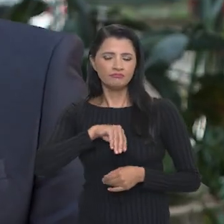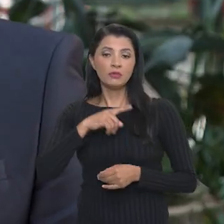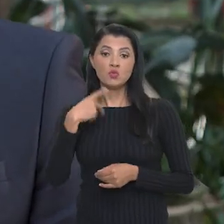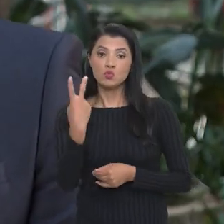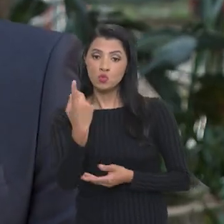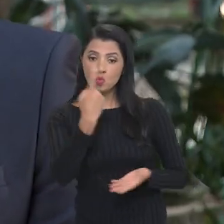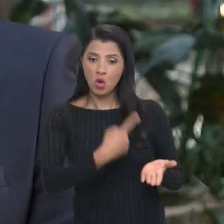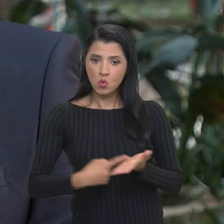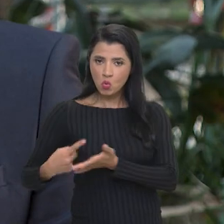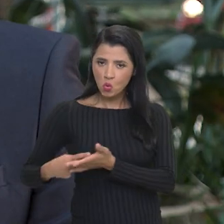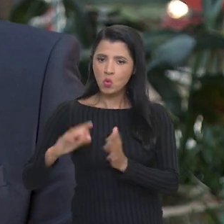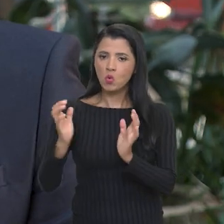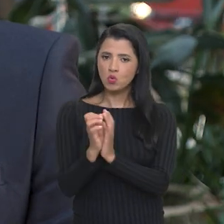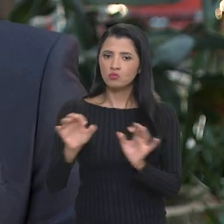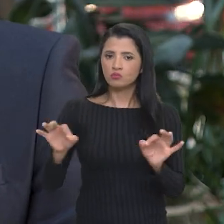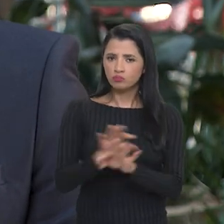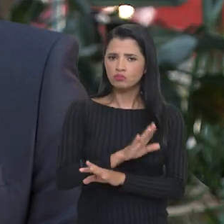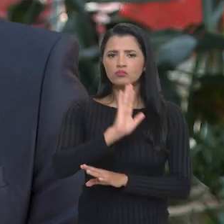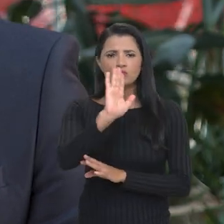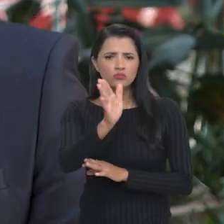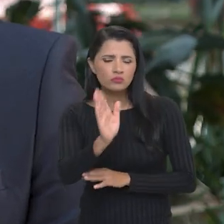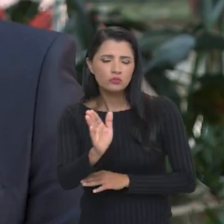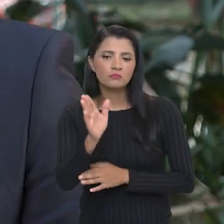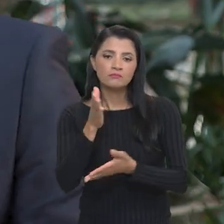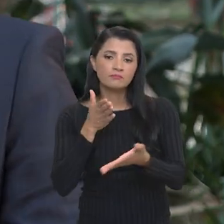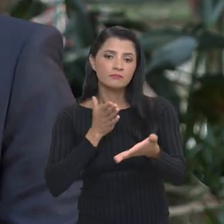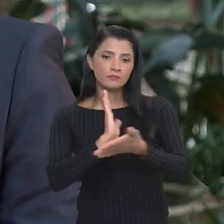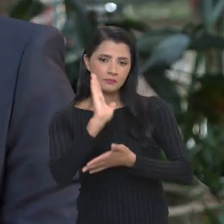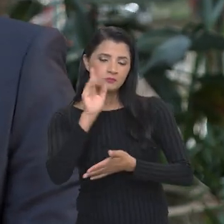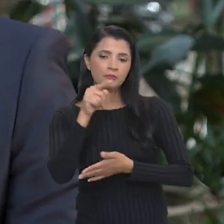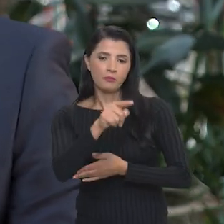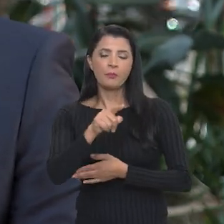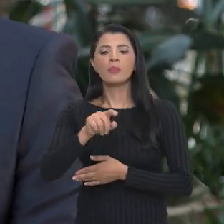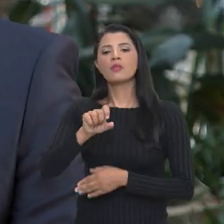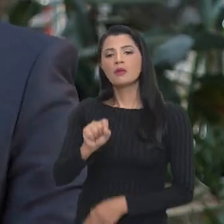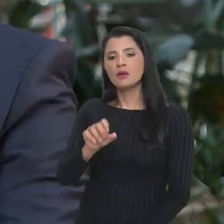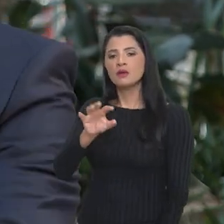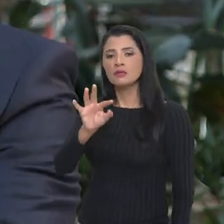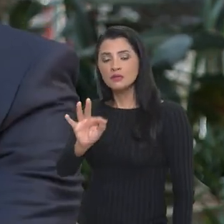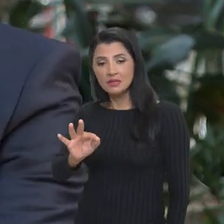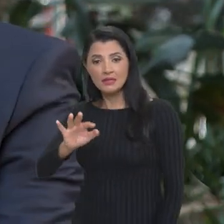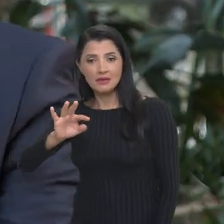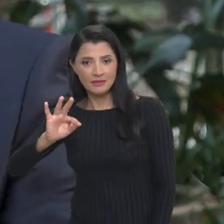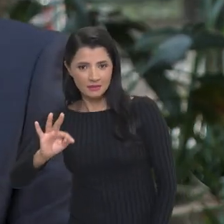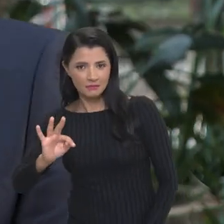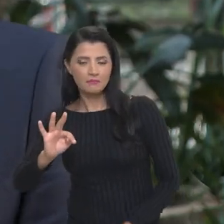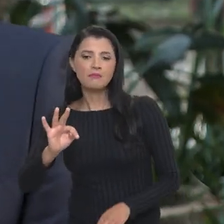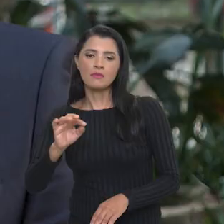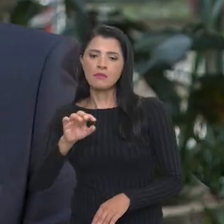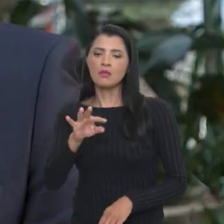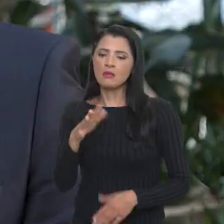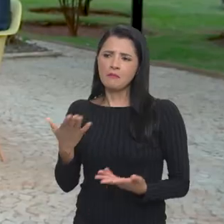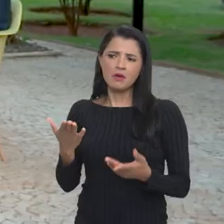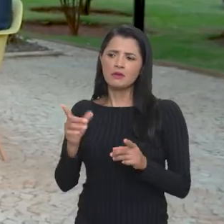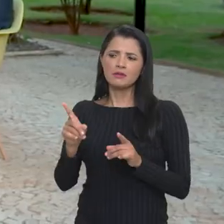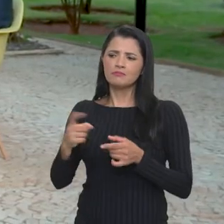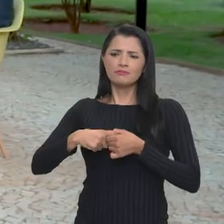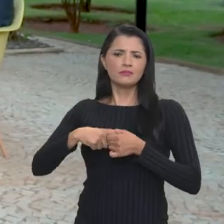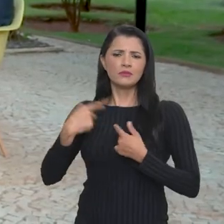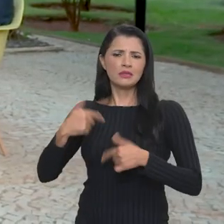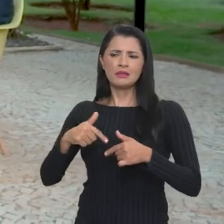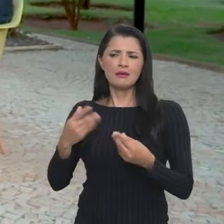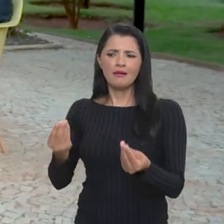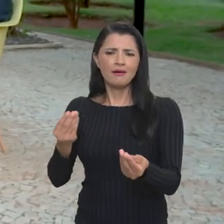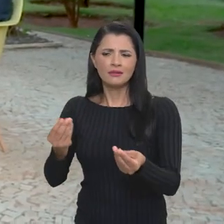e homologados pelo Tribunal Superior do Trabalho e mesmo assim não havia sido repassado esse direito aos trabalhadores. Nós